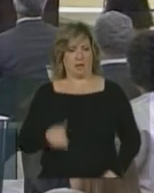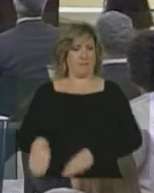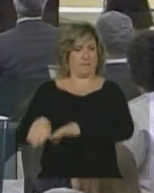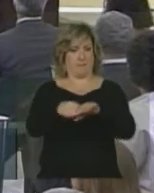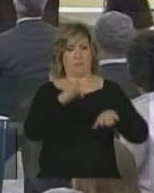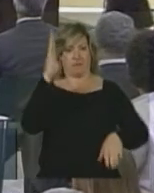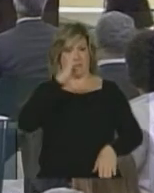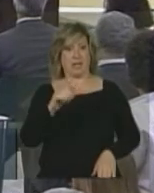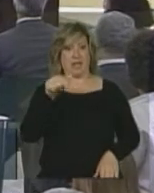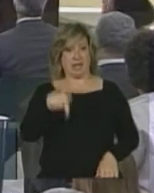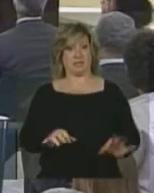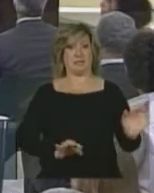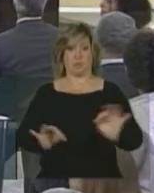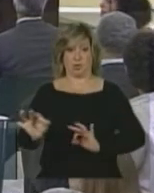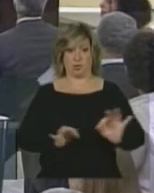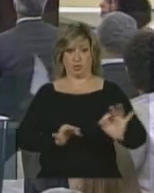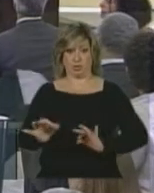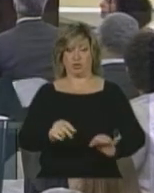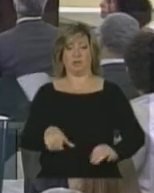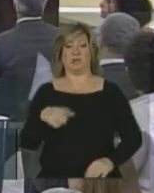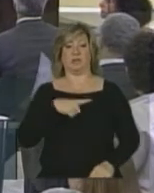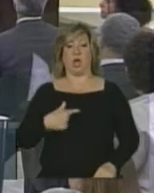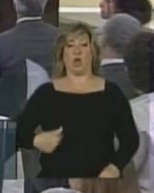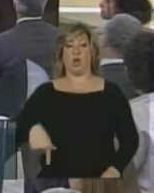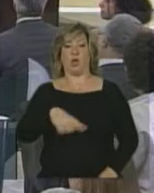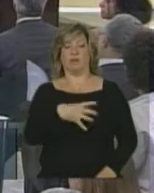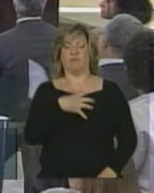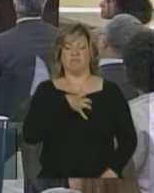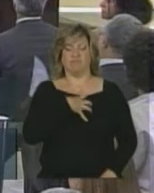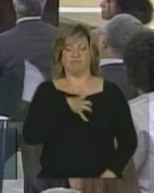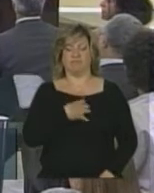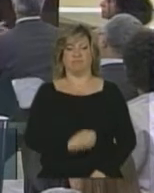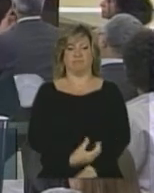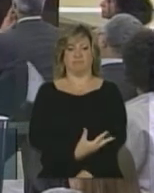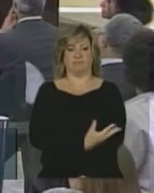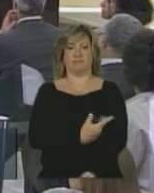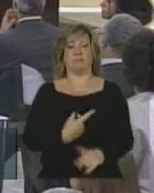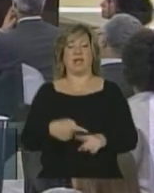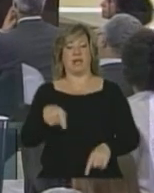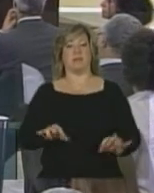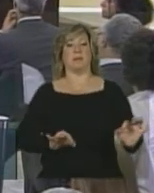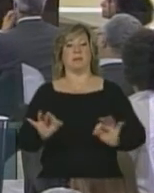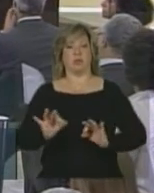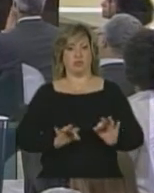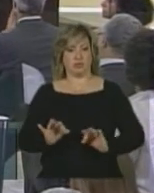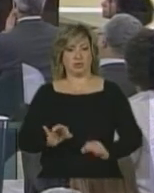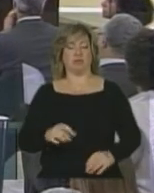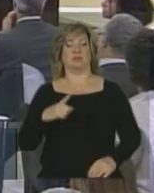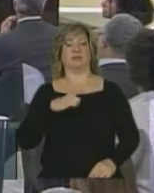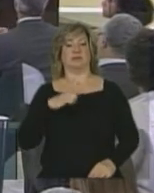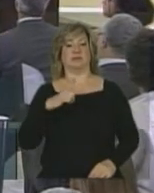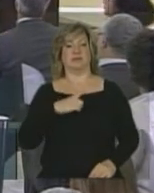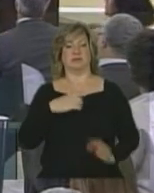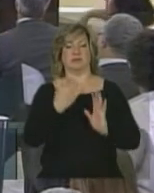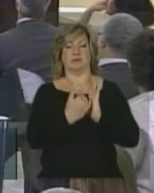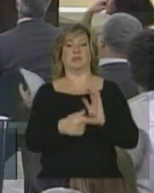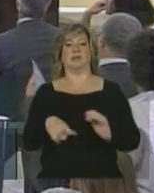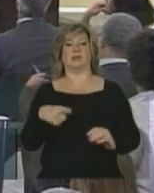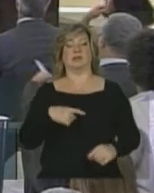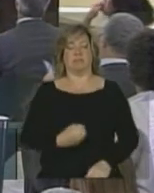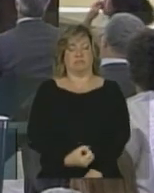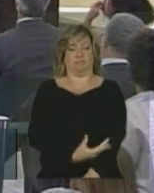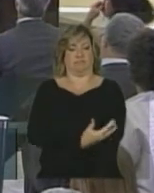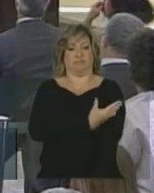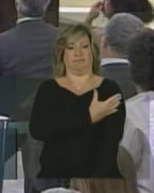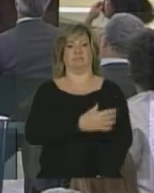emociona. Esse projeto nos toca na pele, Sra. Presidenta. Esse projeto nos traz lágrimas aos olhos.